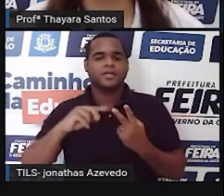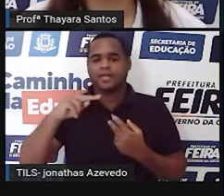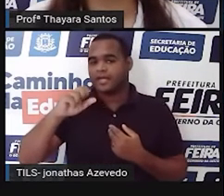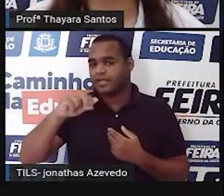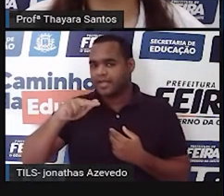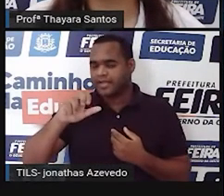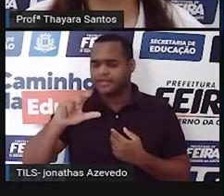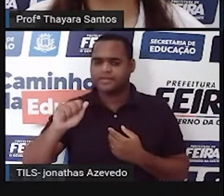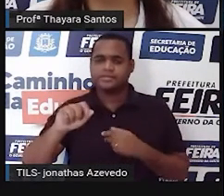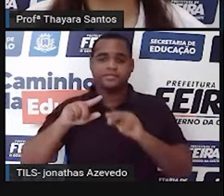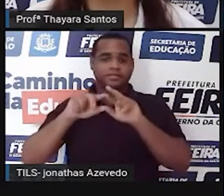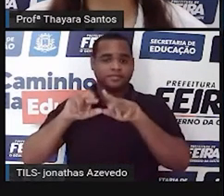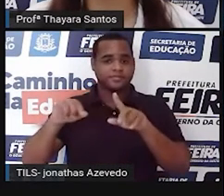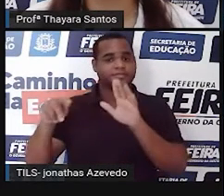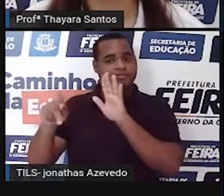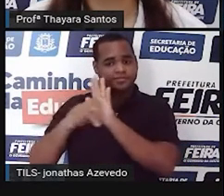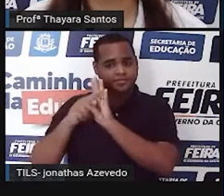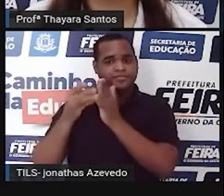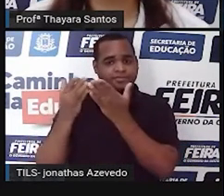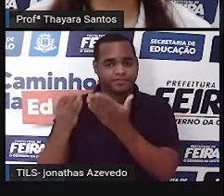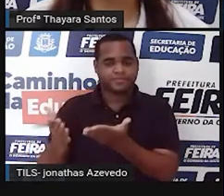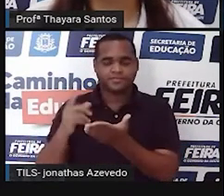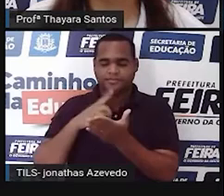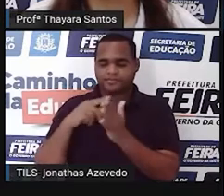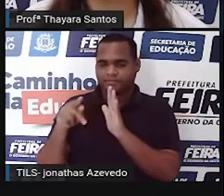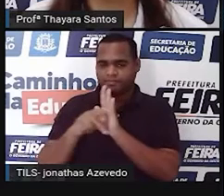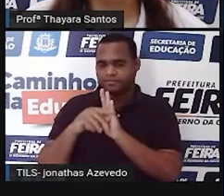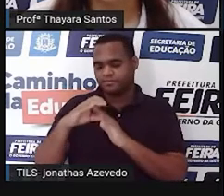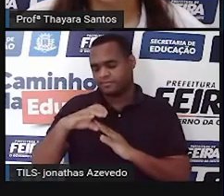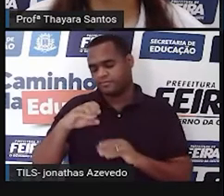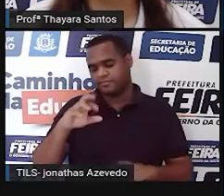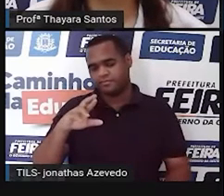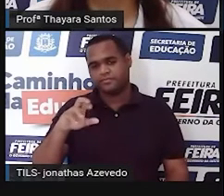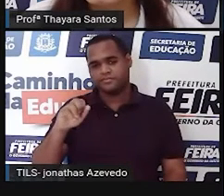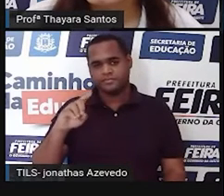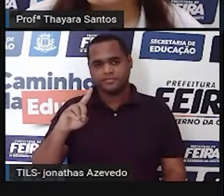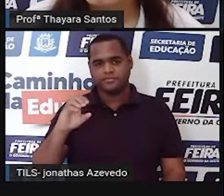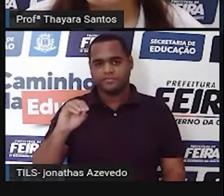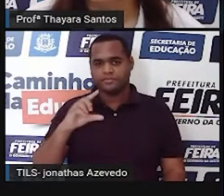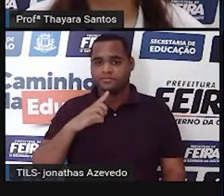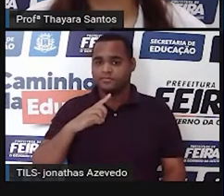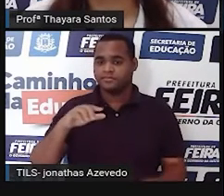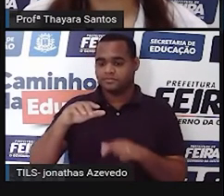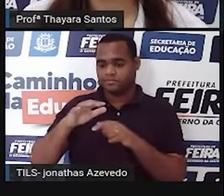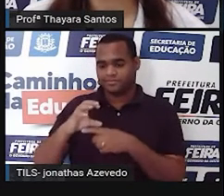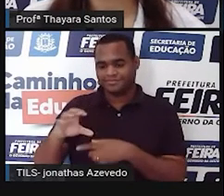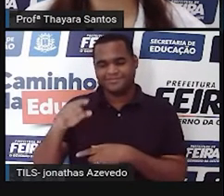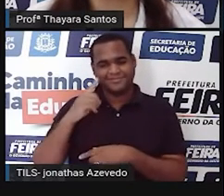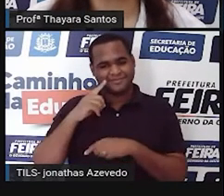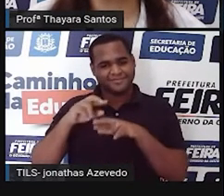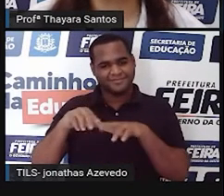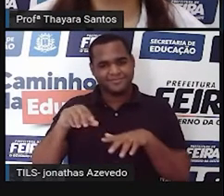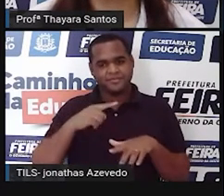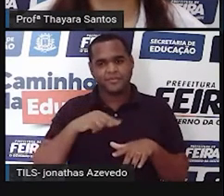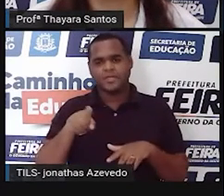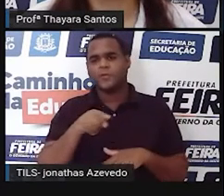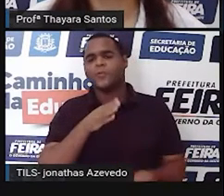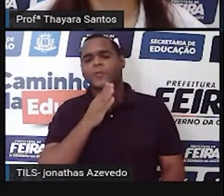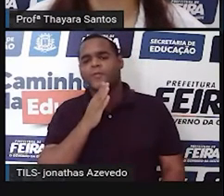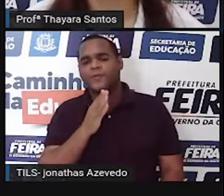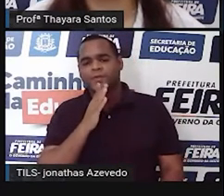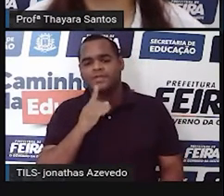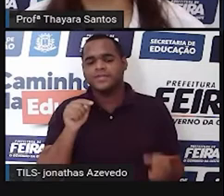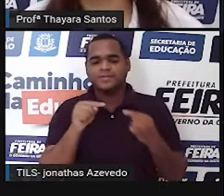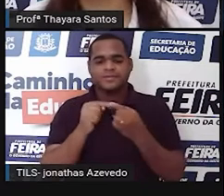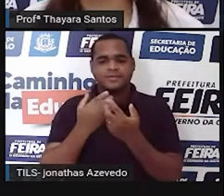de ema. Então, essas aí são algumas plantas que são características desse bioma. E ele também é conhecido pela